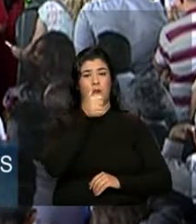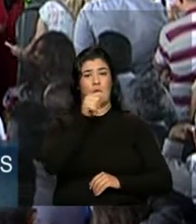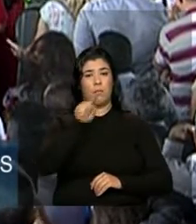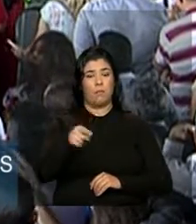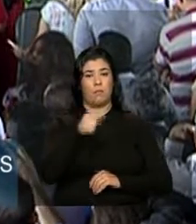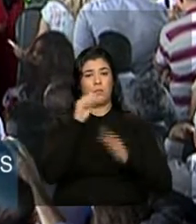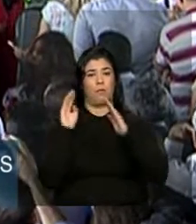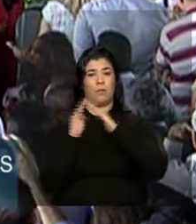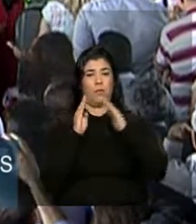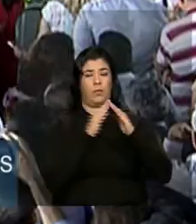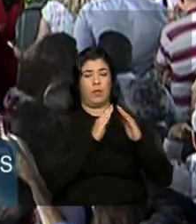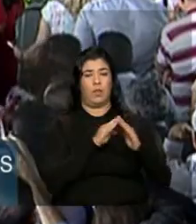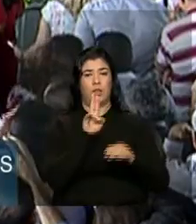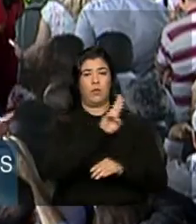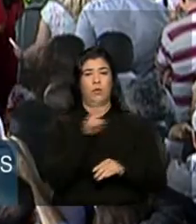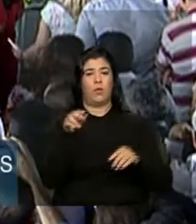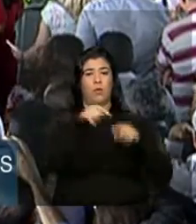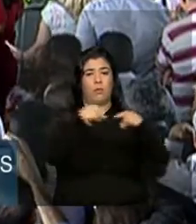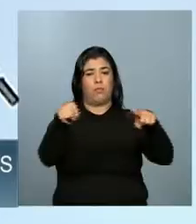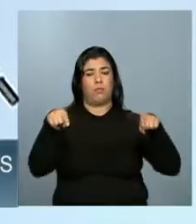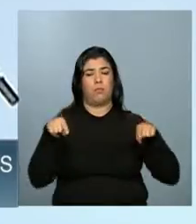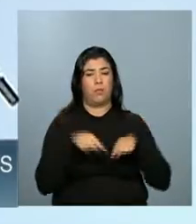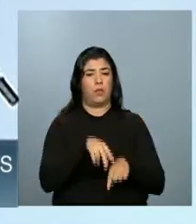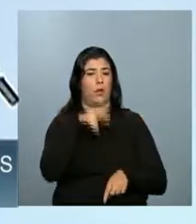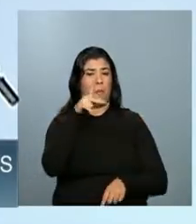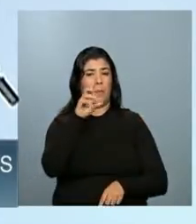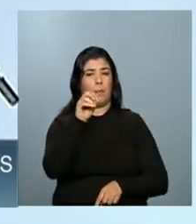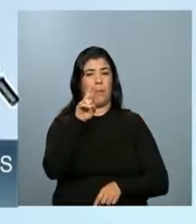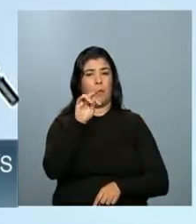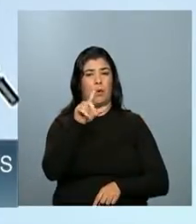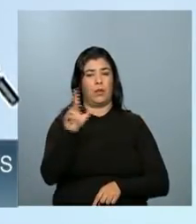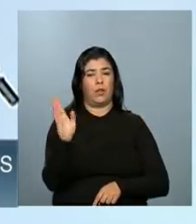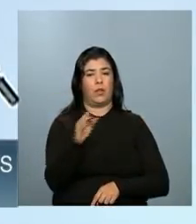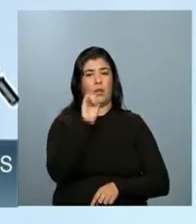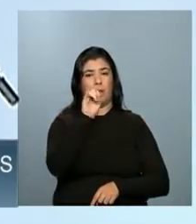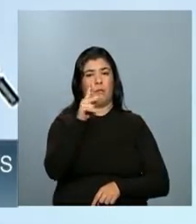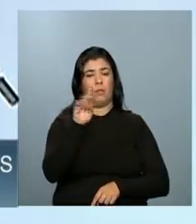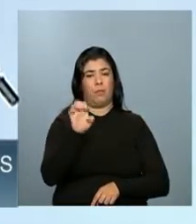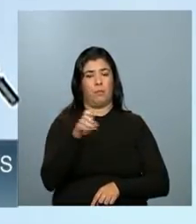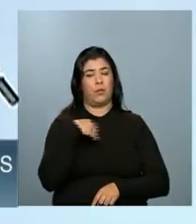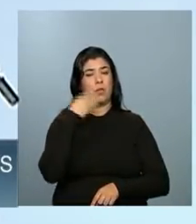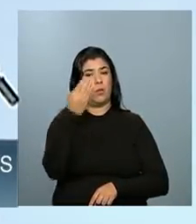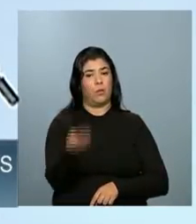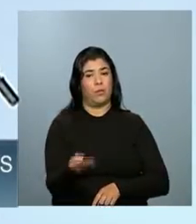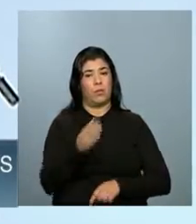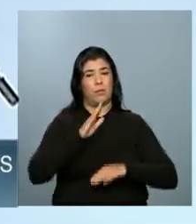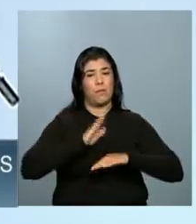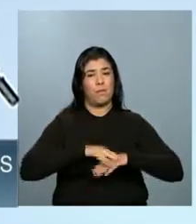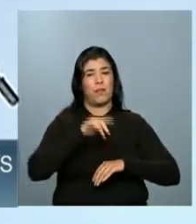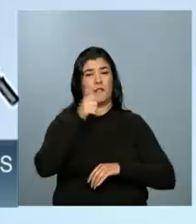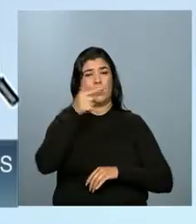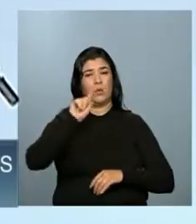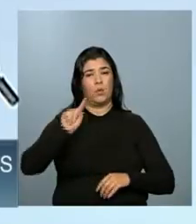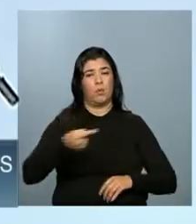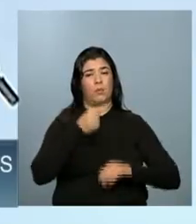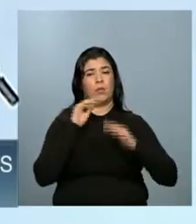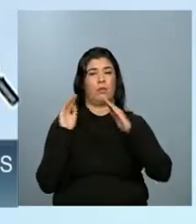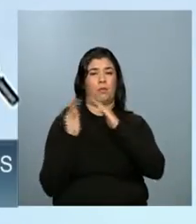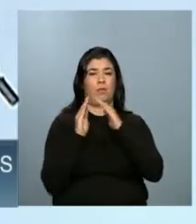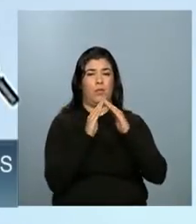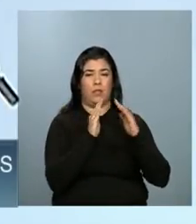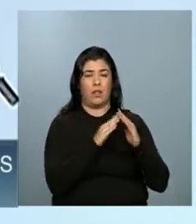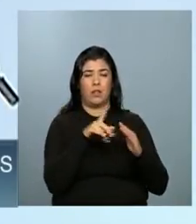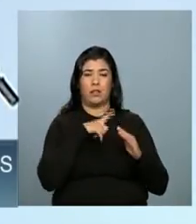IPs. Então, são 2.500 unidades para atender quase 10 mil